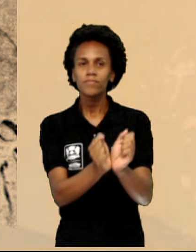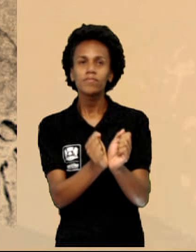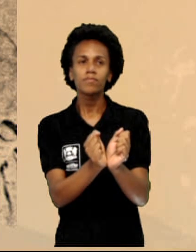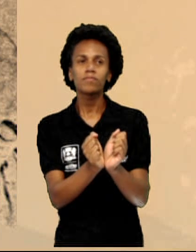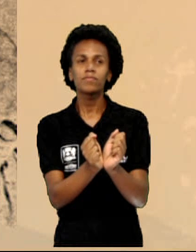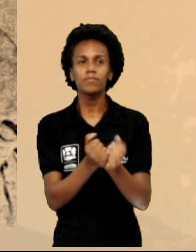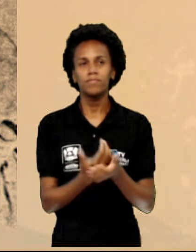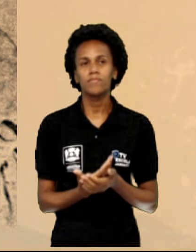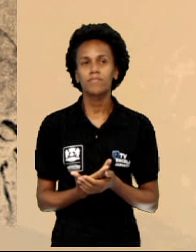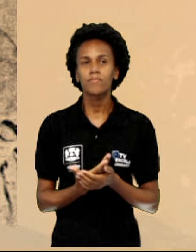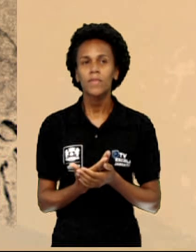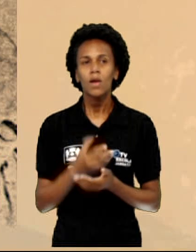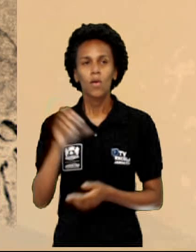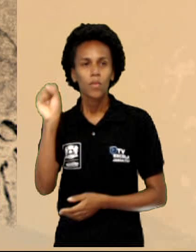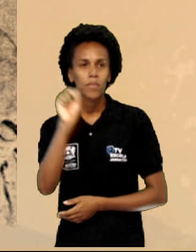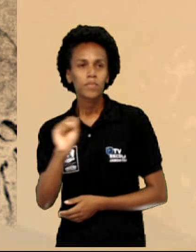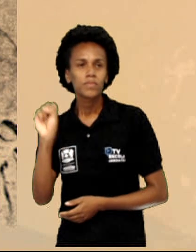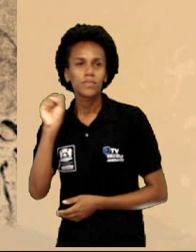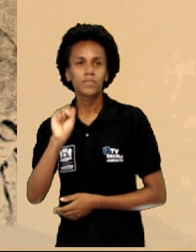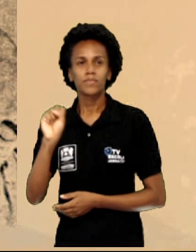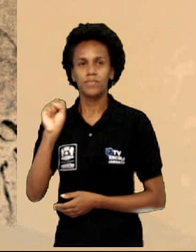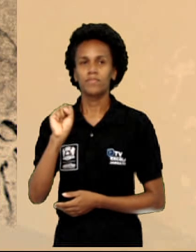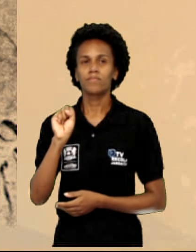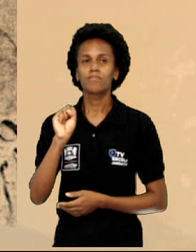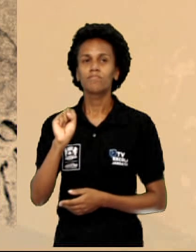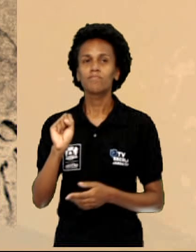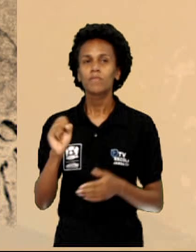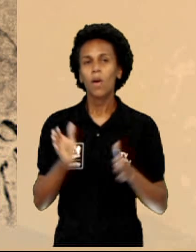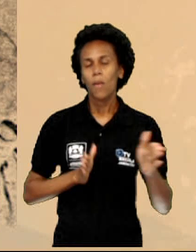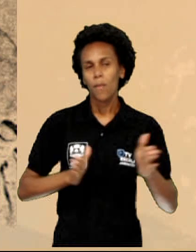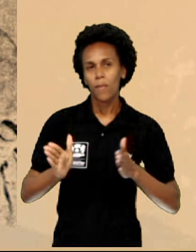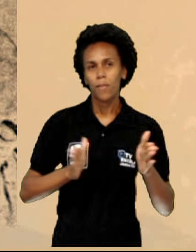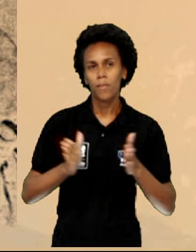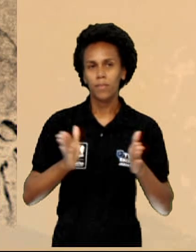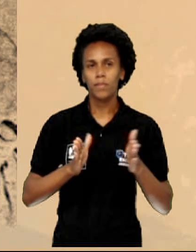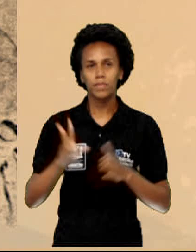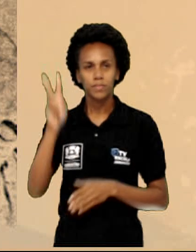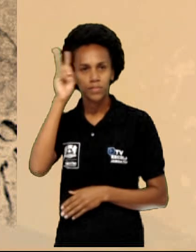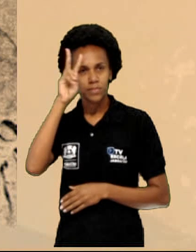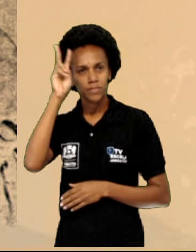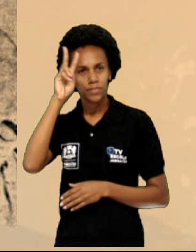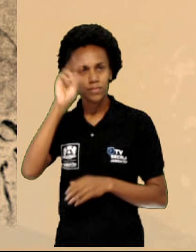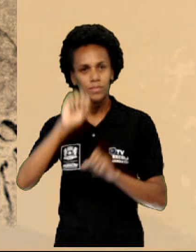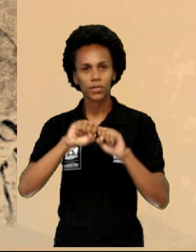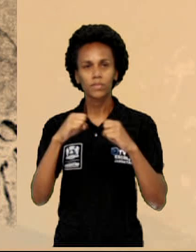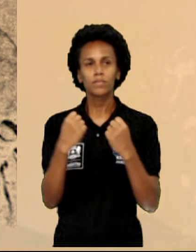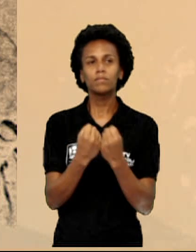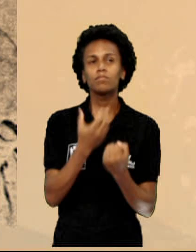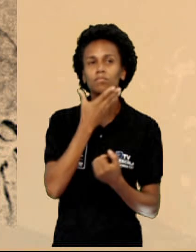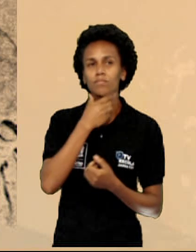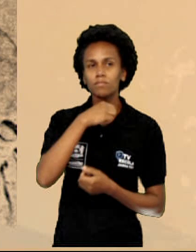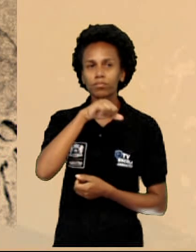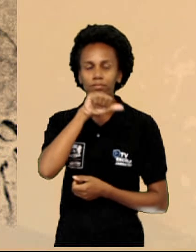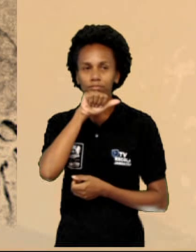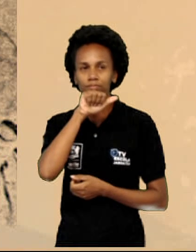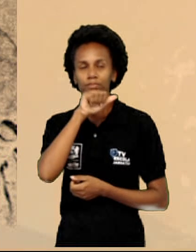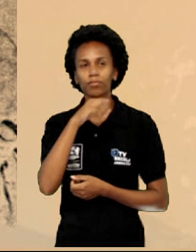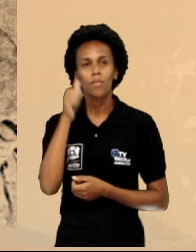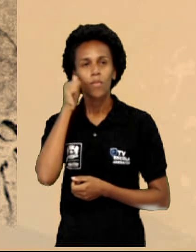histórico da sociedade patriarcal escravocrata, francisca de virgem Neves Gonzaga,